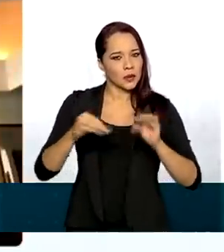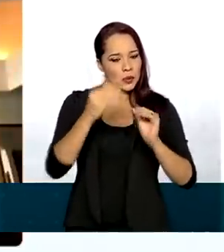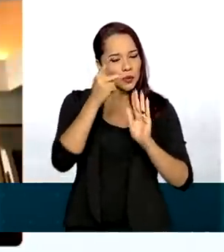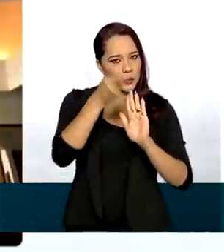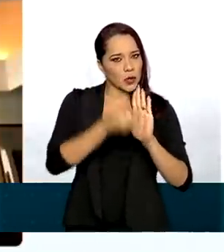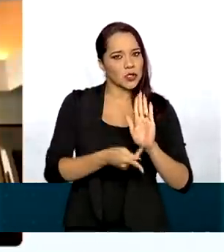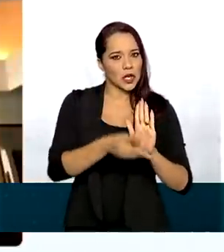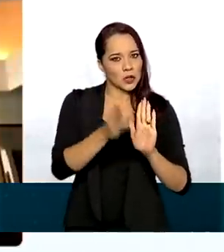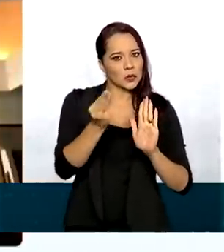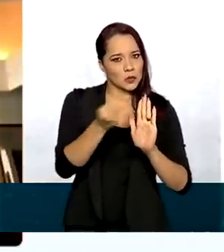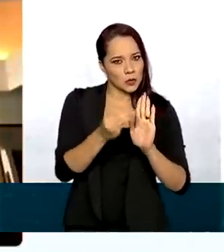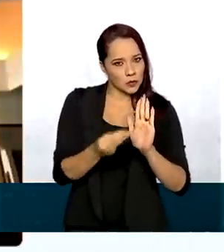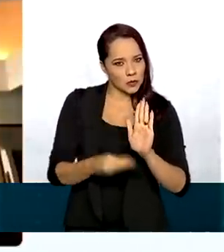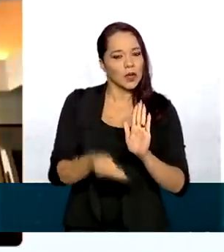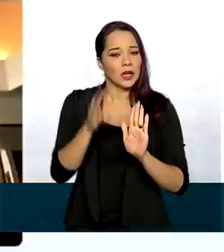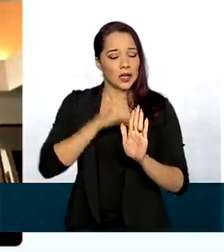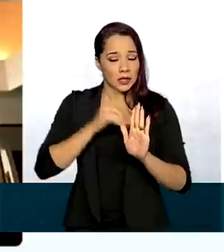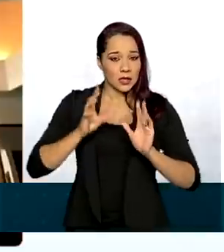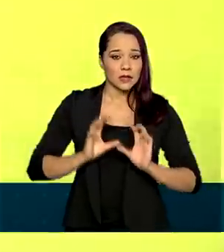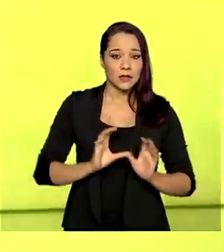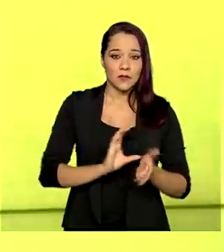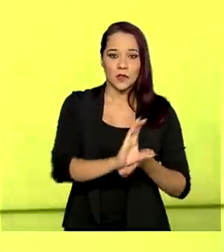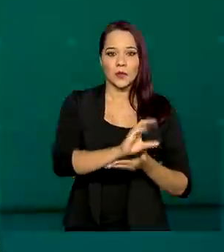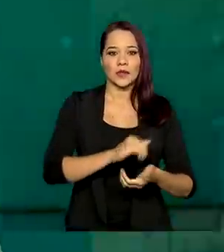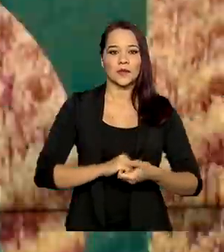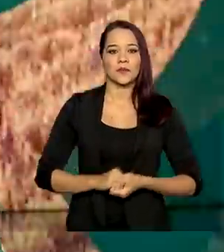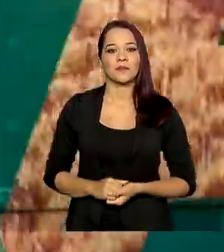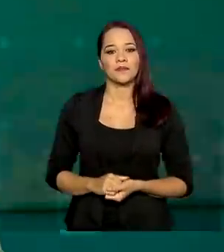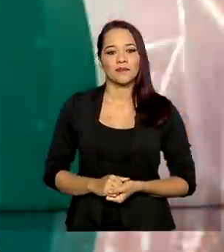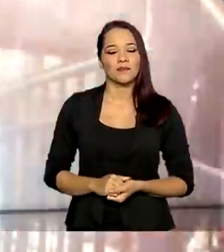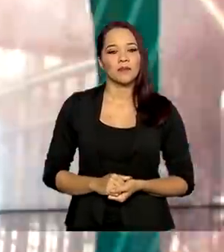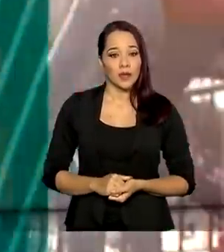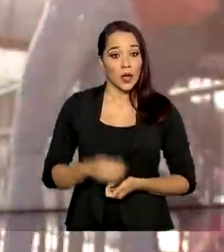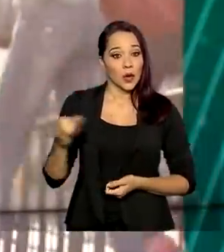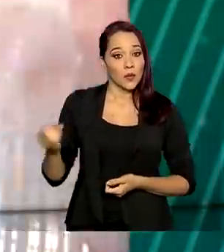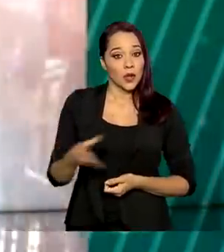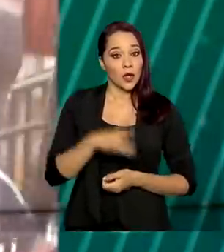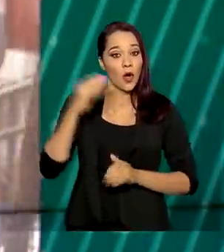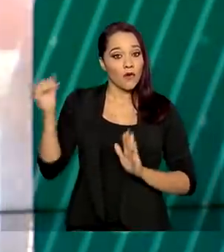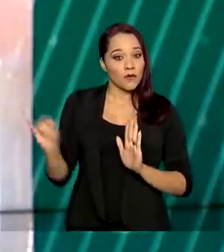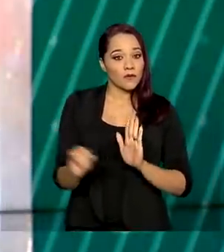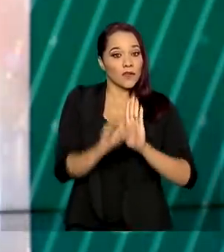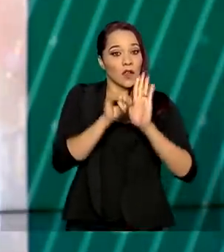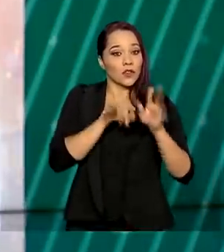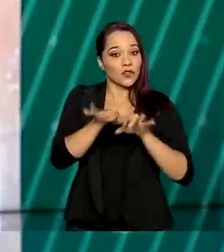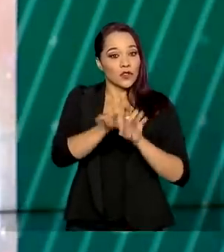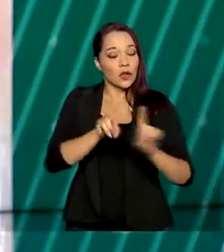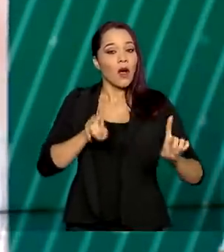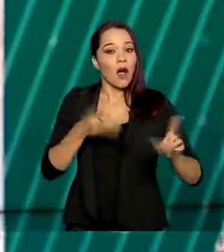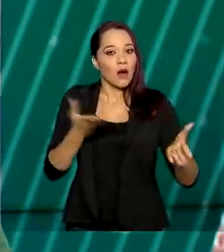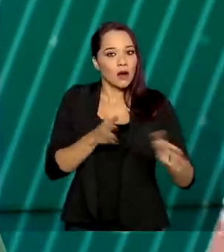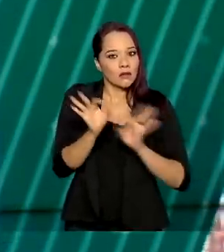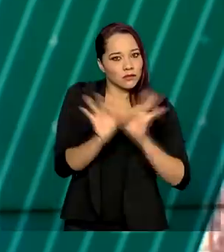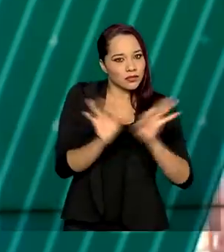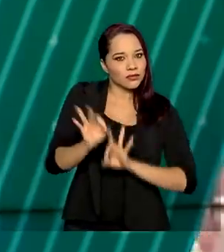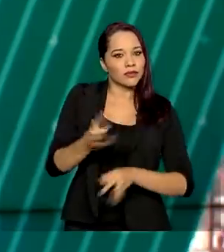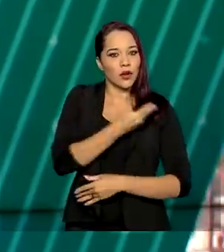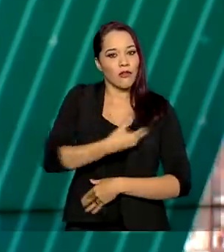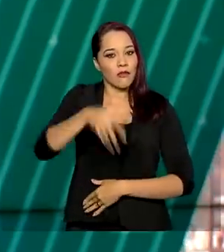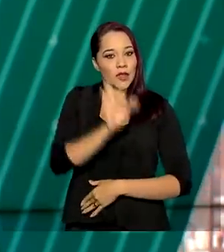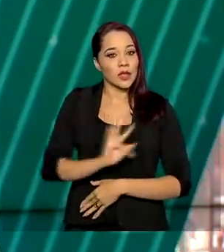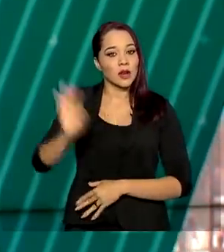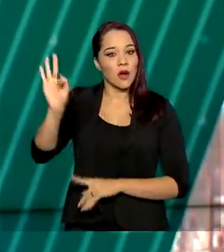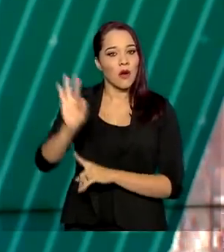projetos na rua e atrair de fato esses investimentos. Uma nova identidade digital está sendo desenvolvida pelo governo